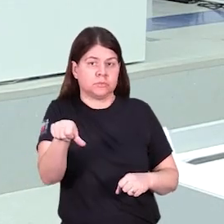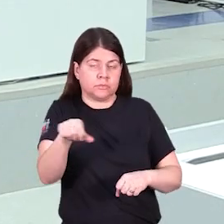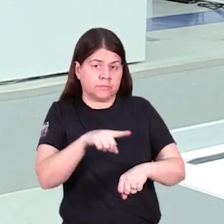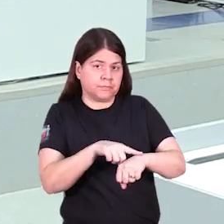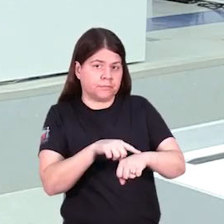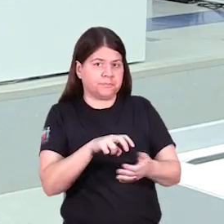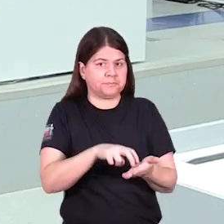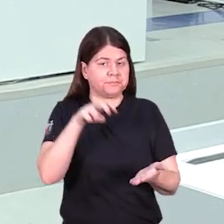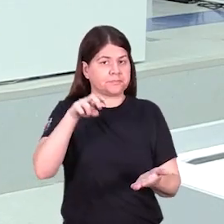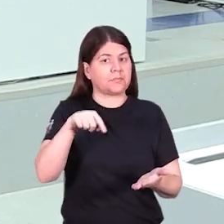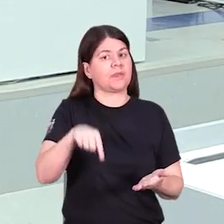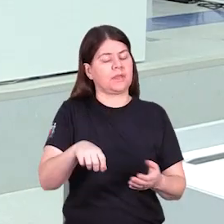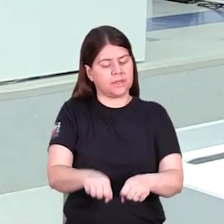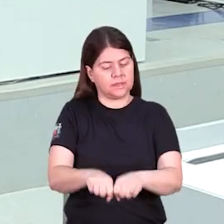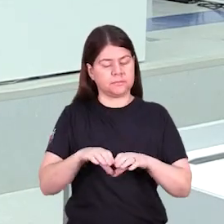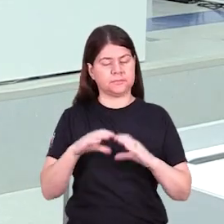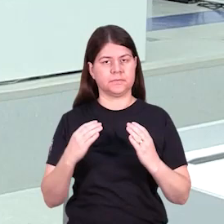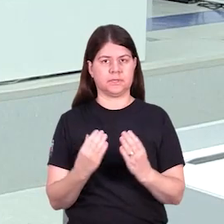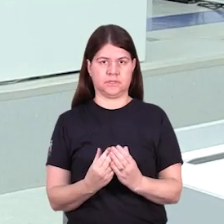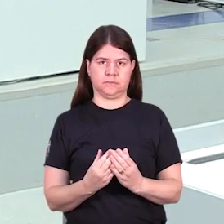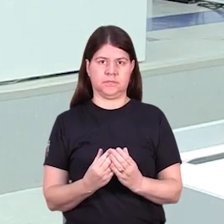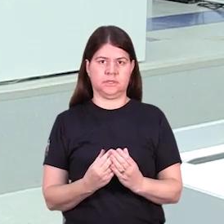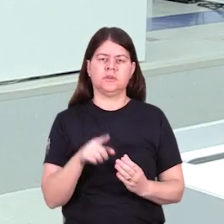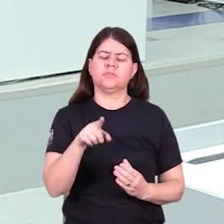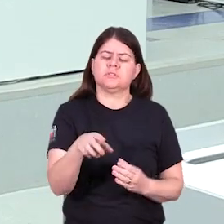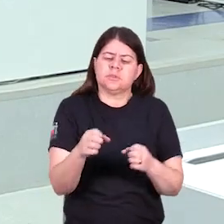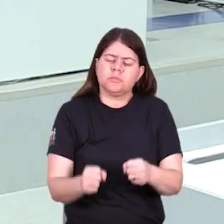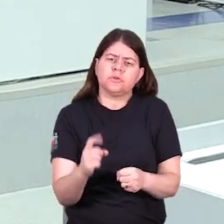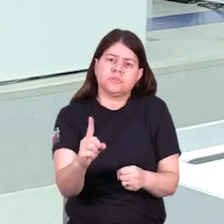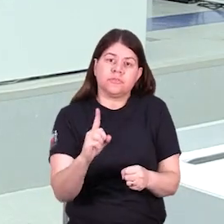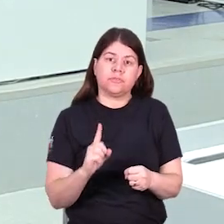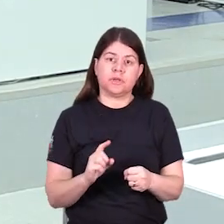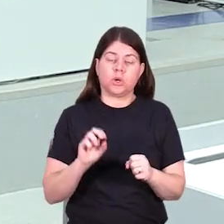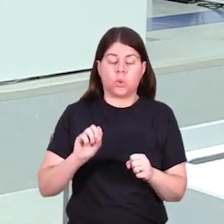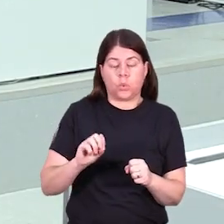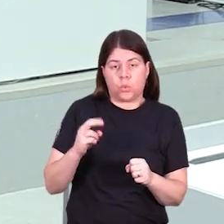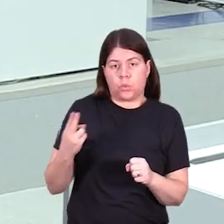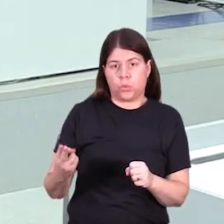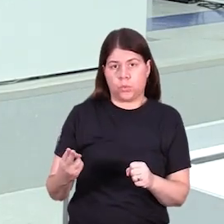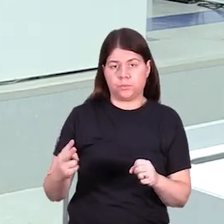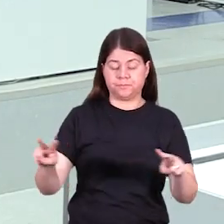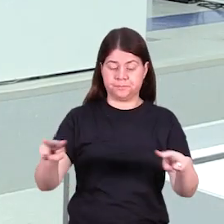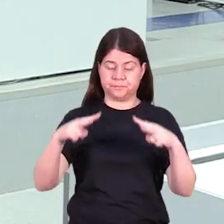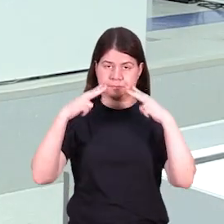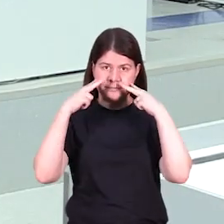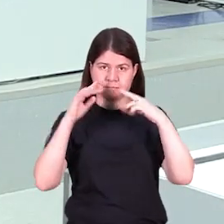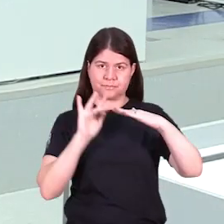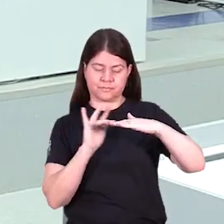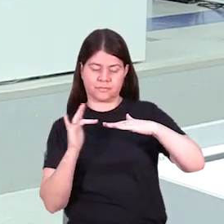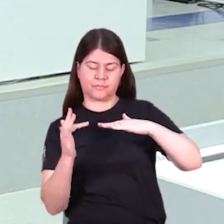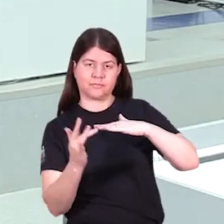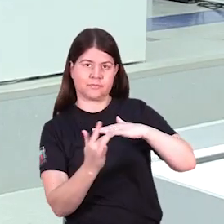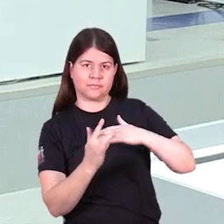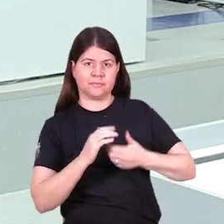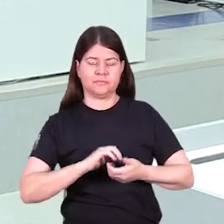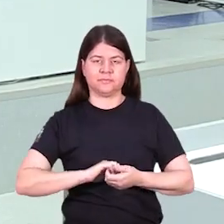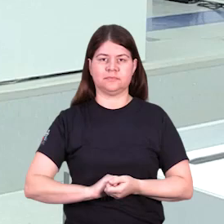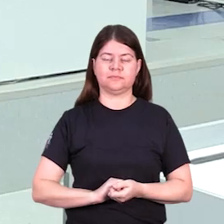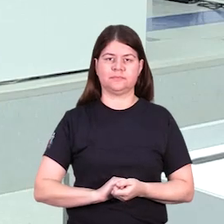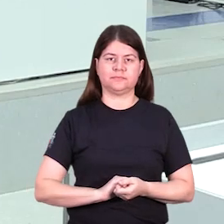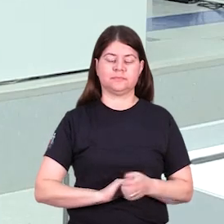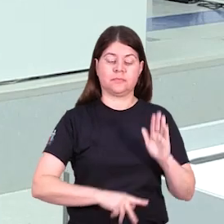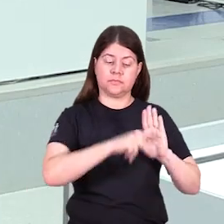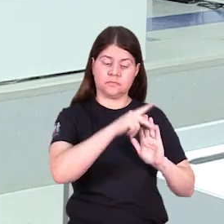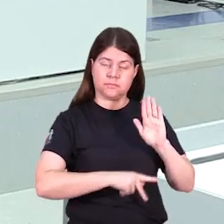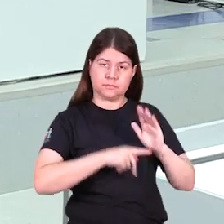março, a partir das 9 horas, aqui no Plenário da Casa. Você pode ver presencialmente ou acompanhar a transmissão através das